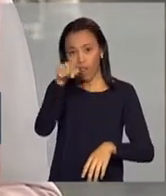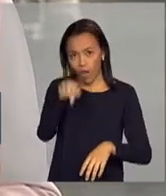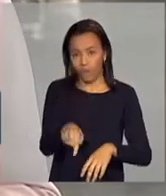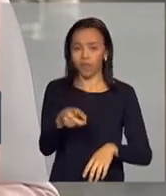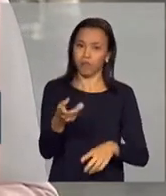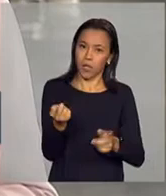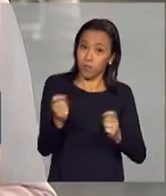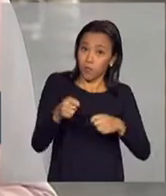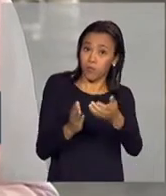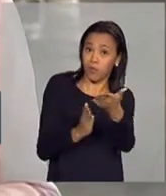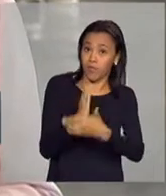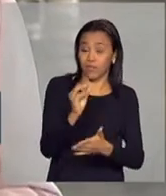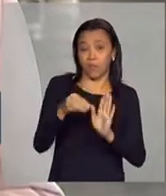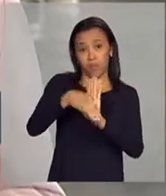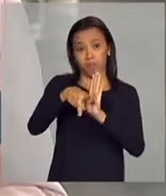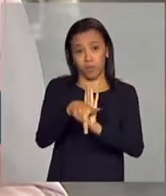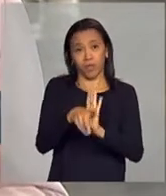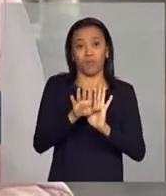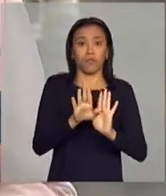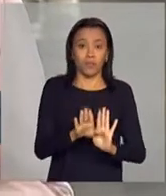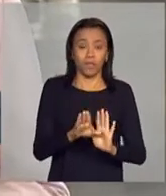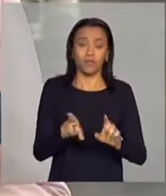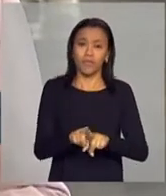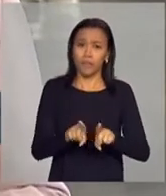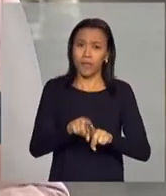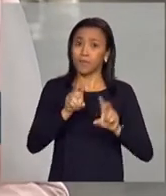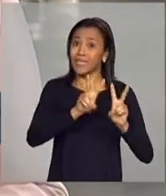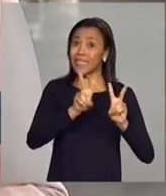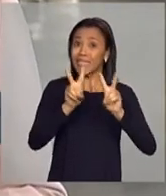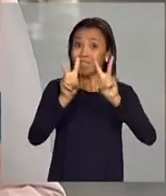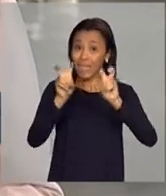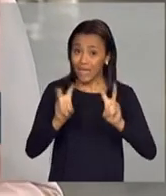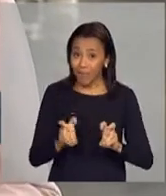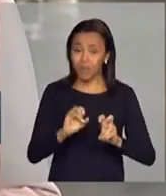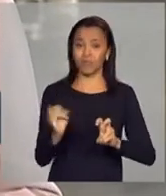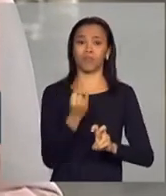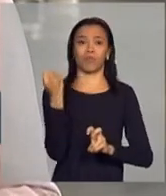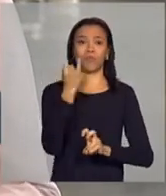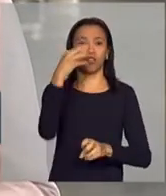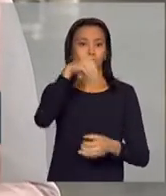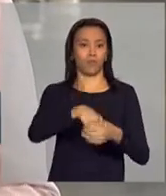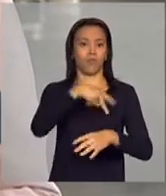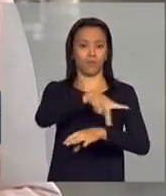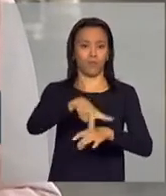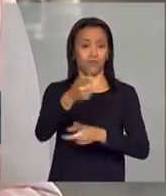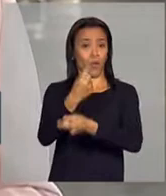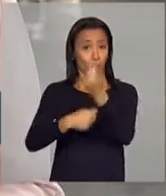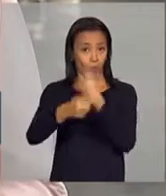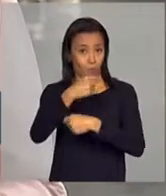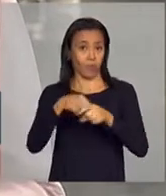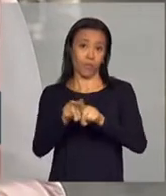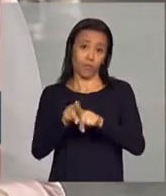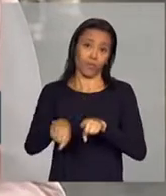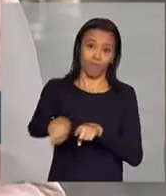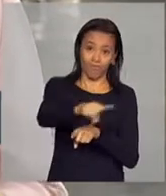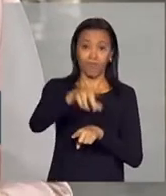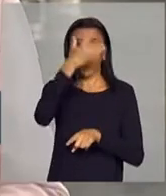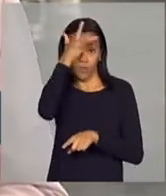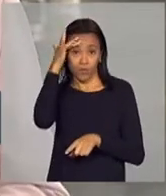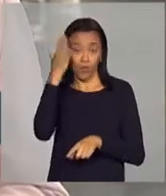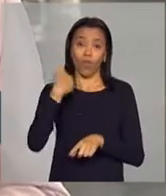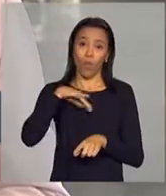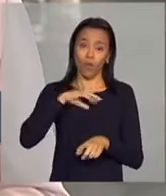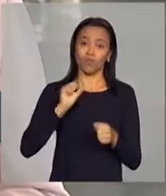apreciar uma medida provisória e por ser temas importantes para o país, para a economia brasileira, para as pessoas, nós estamos